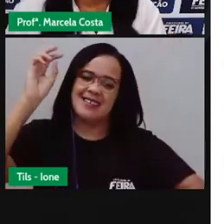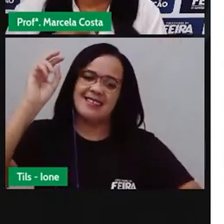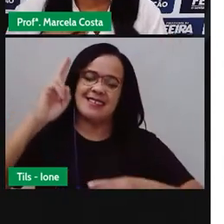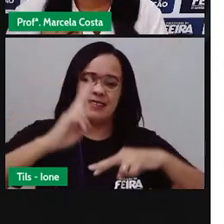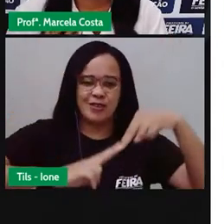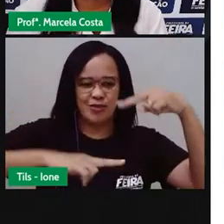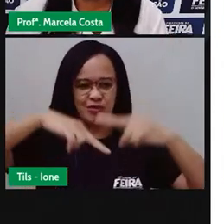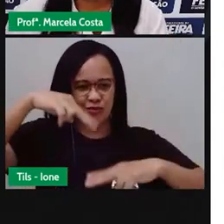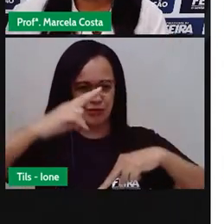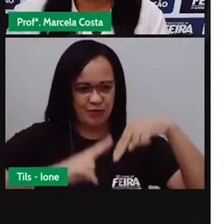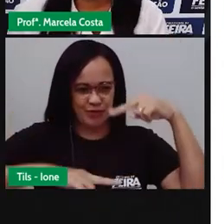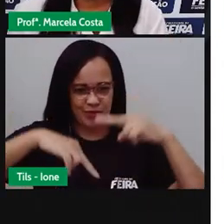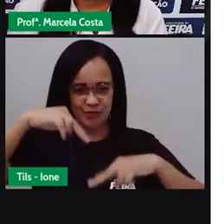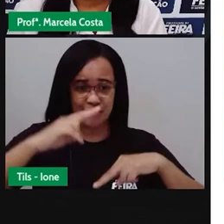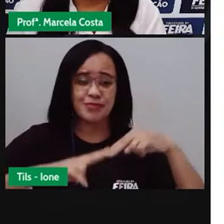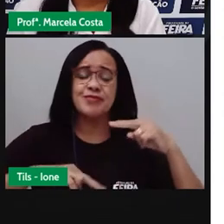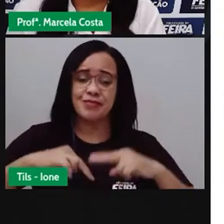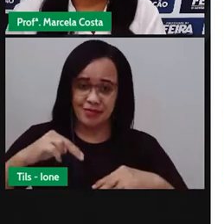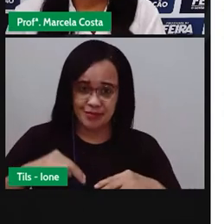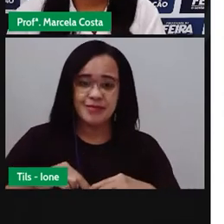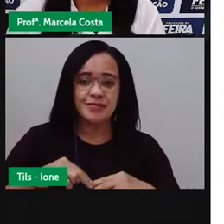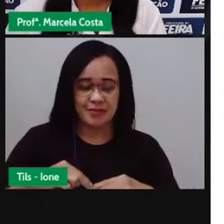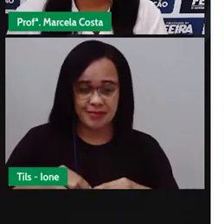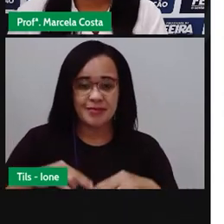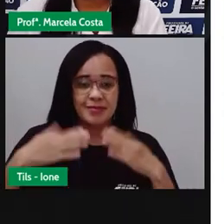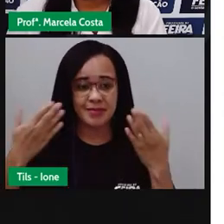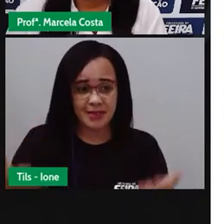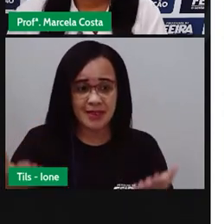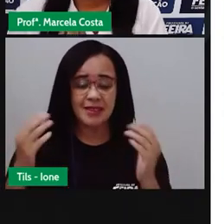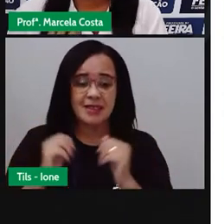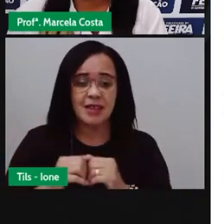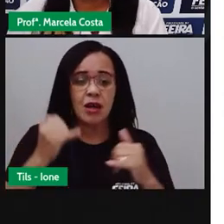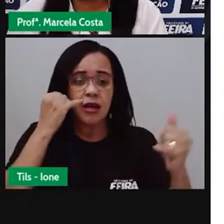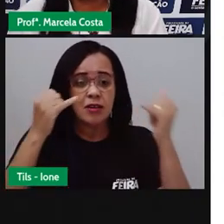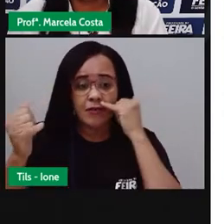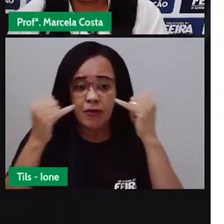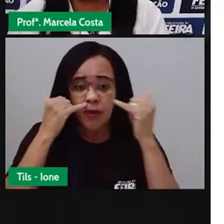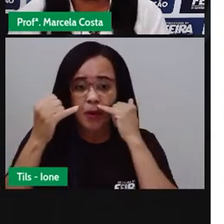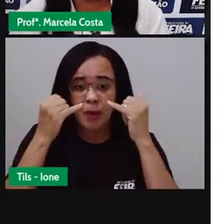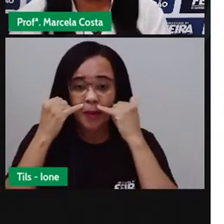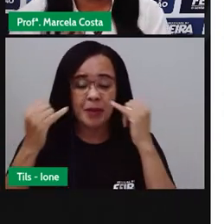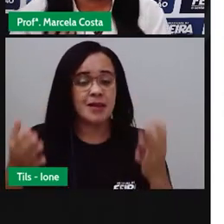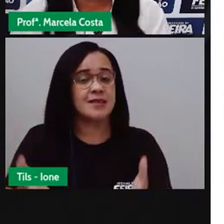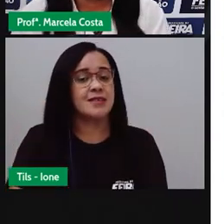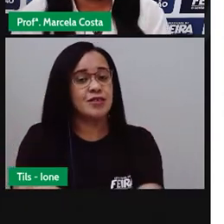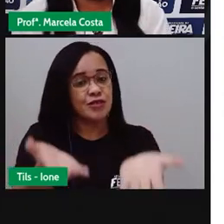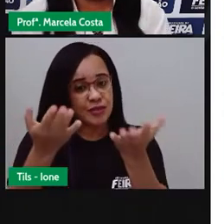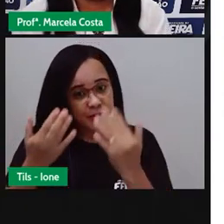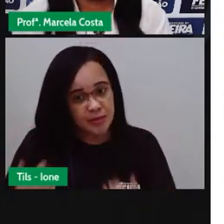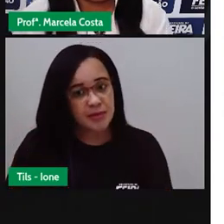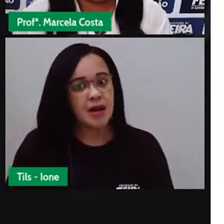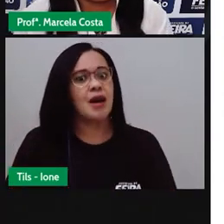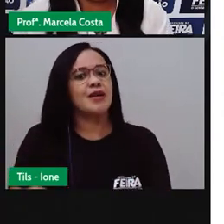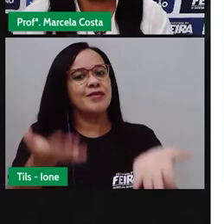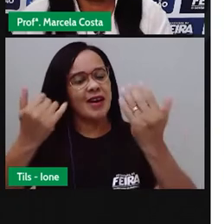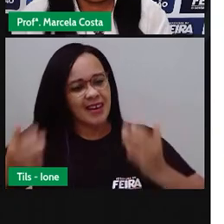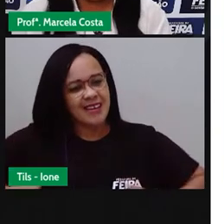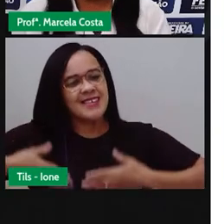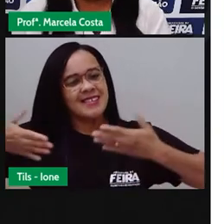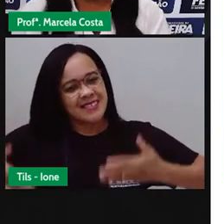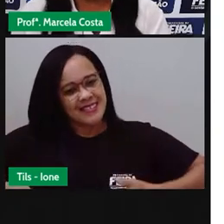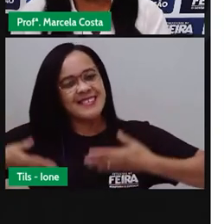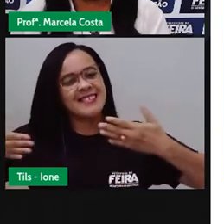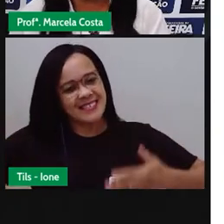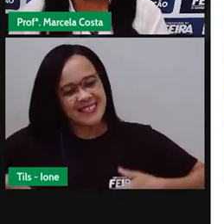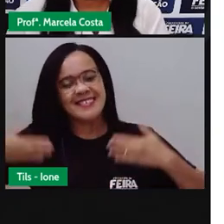Então, vem ali uma mensagem chamando, motivando a pessoa que está lendo, que